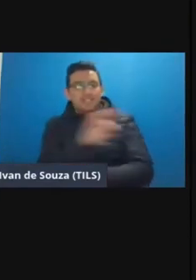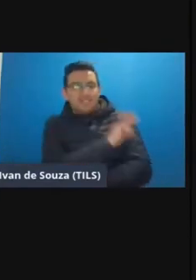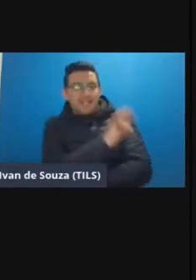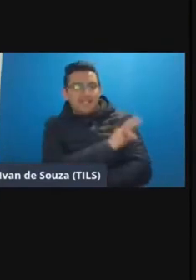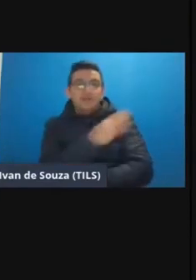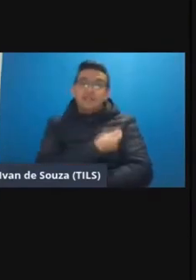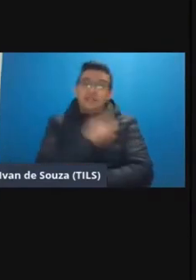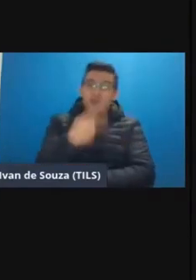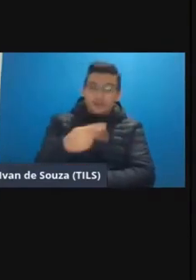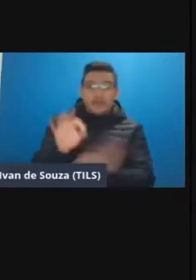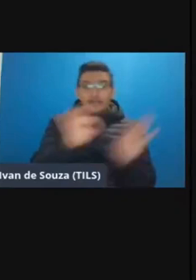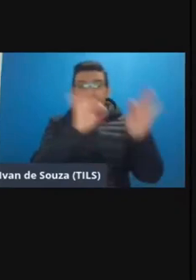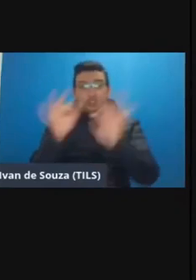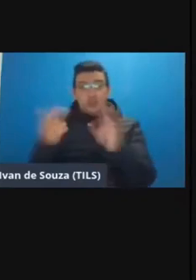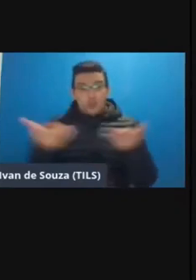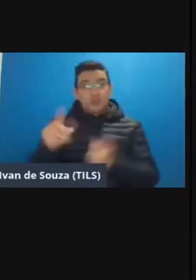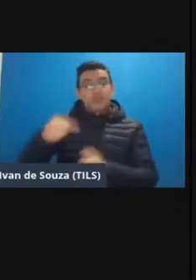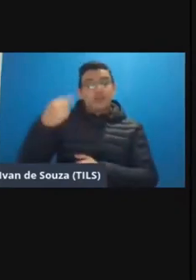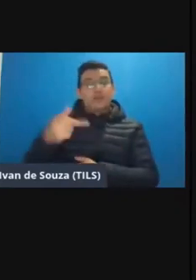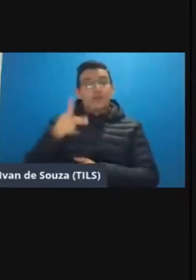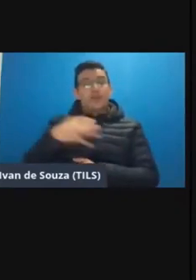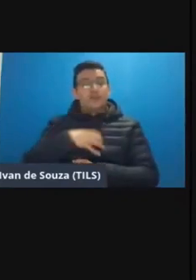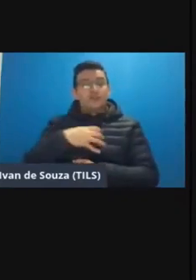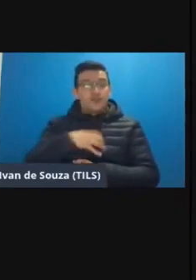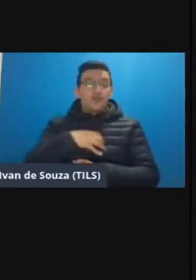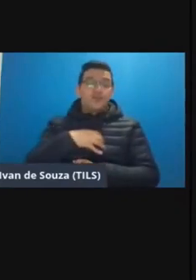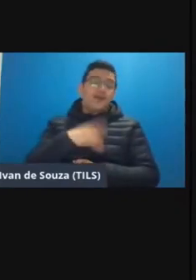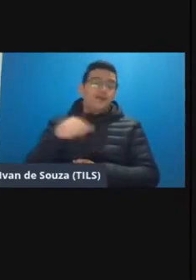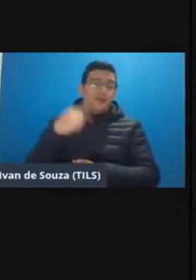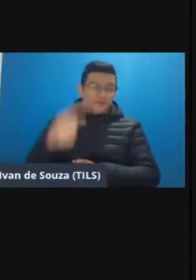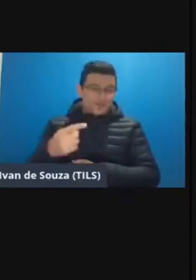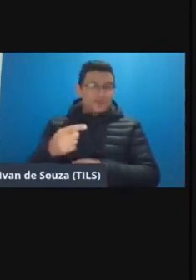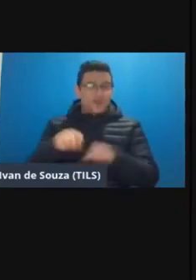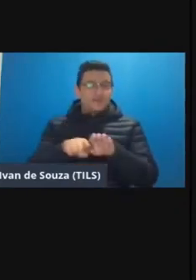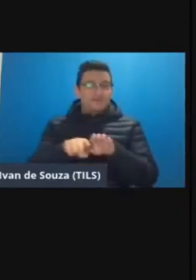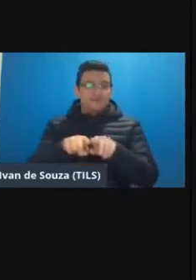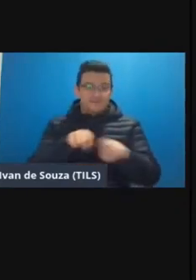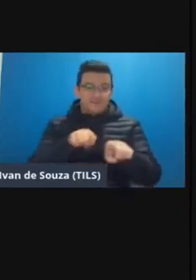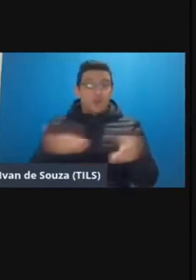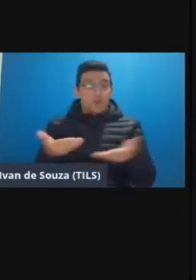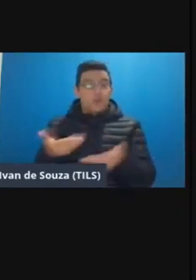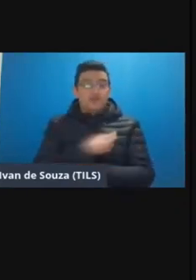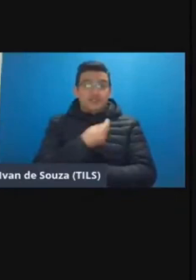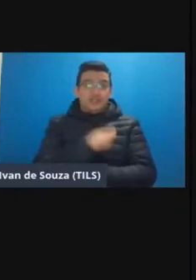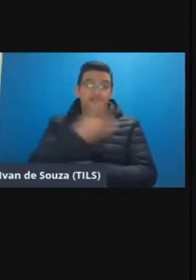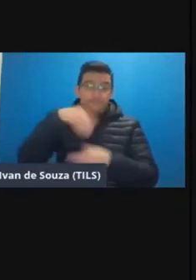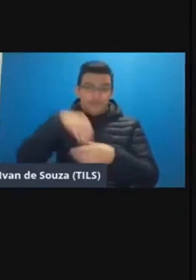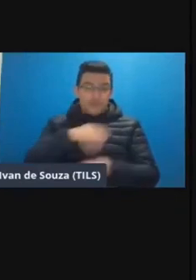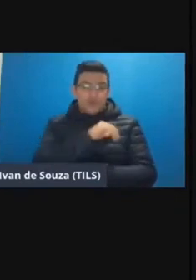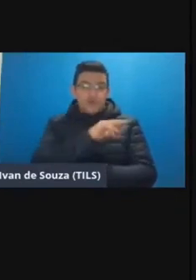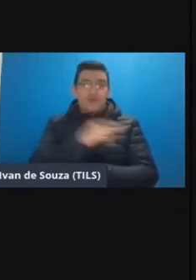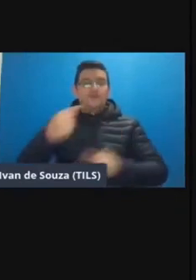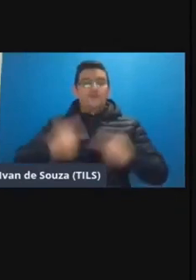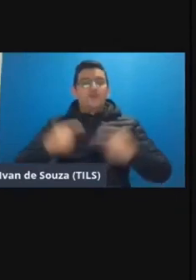assistindo a gente hoje e depois vão assistir de forma assíncrona né apesar de hoje estar no cargo de gestão né dentro da coordenadoria de políticas